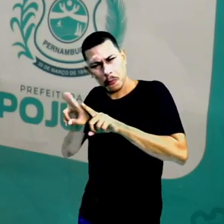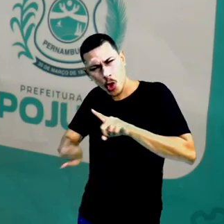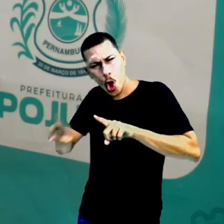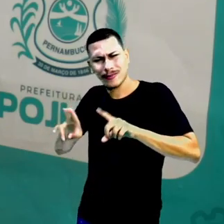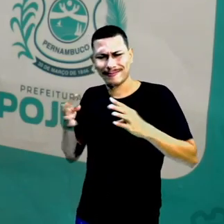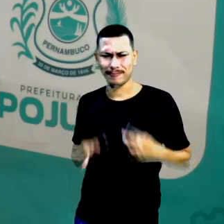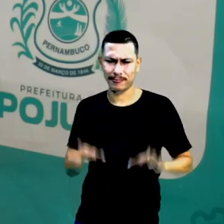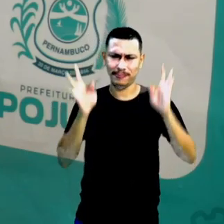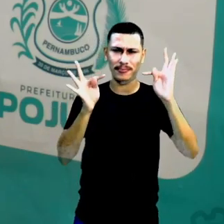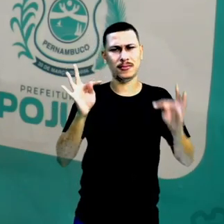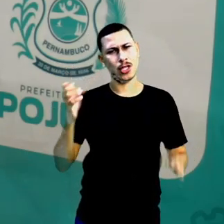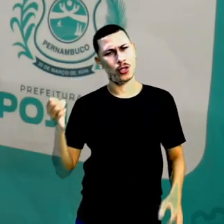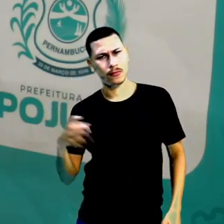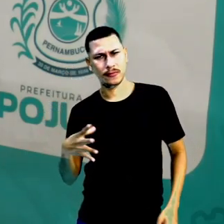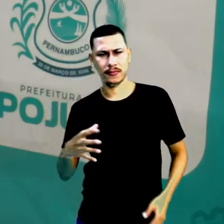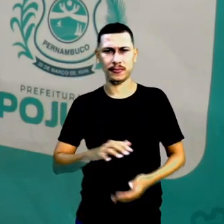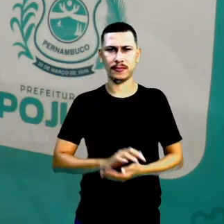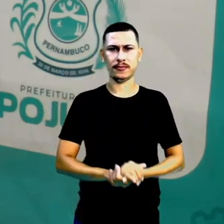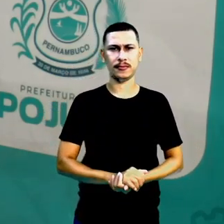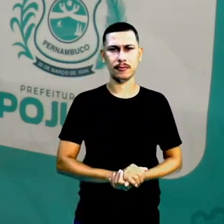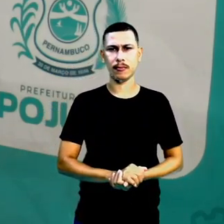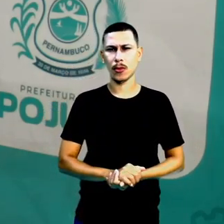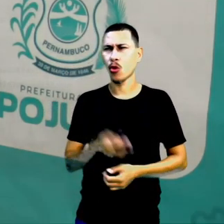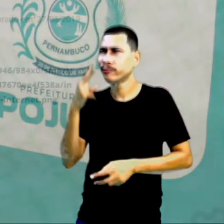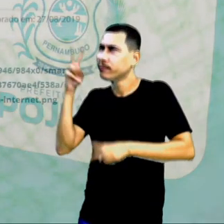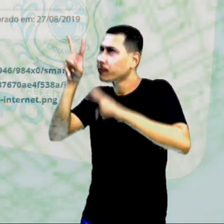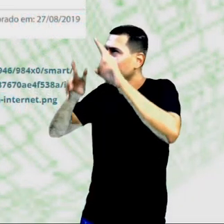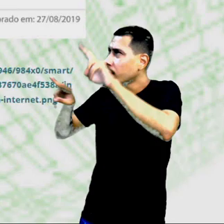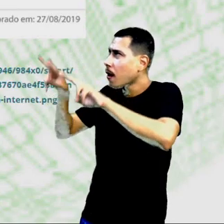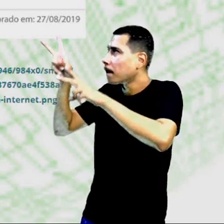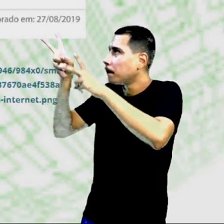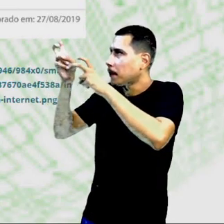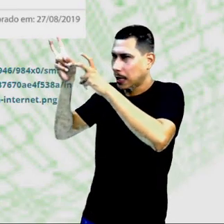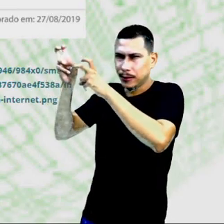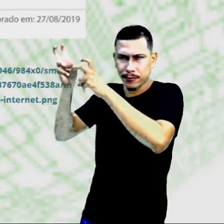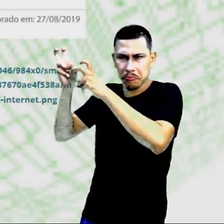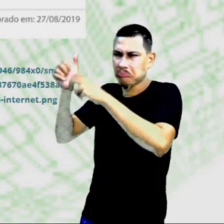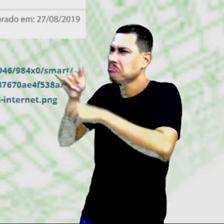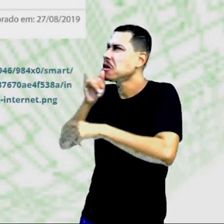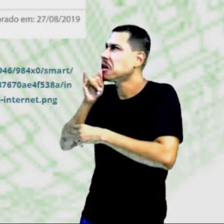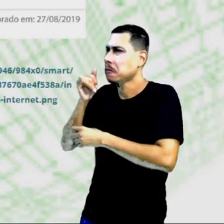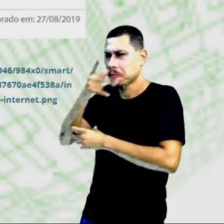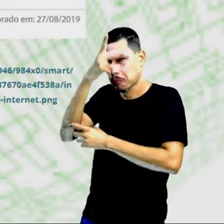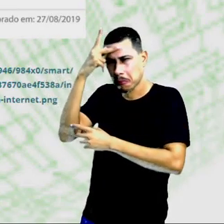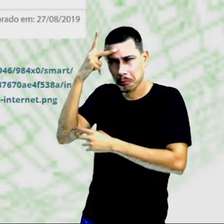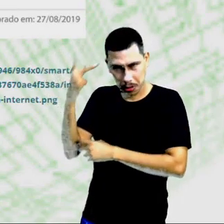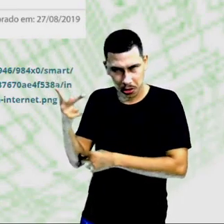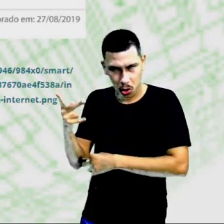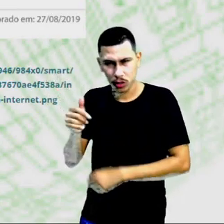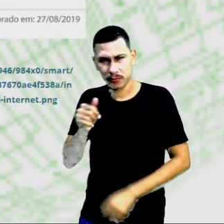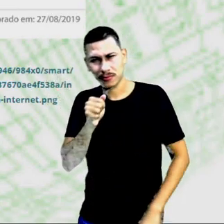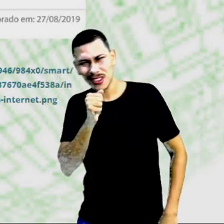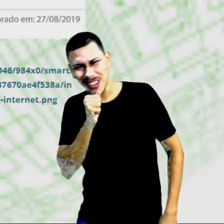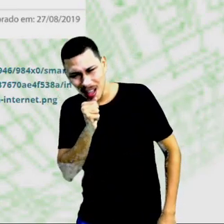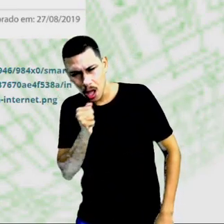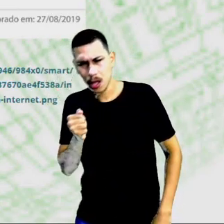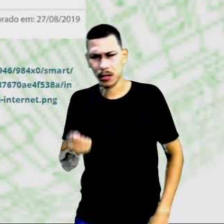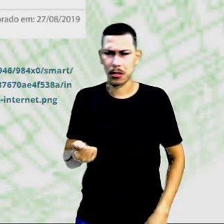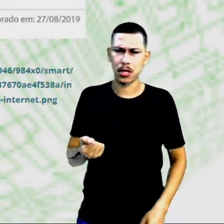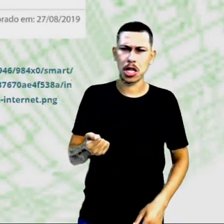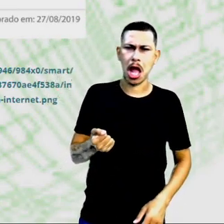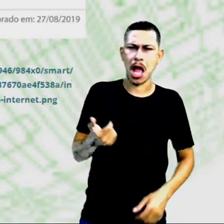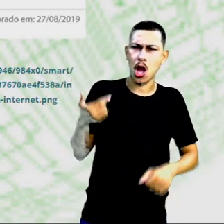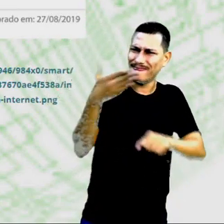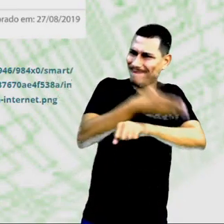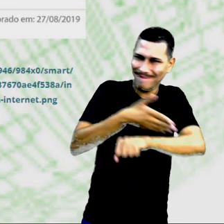tecnologias. Vamos observar aqui. Se as pessoas, muitas pessoas ainda hoje, não